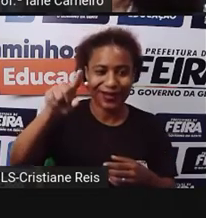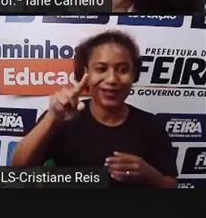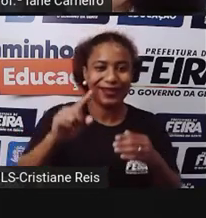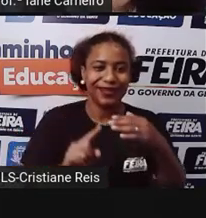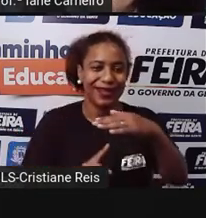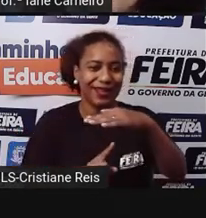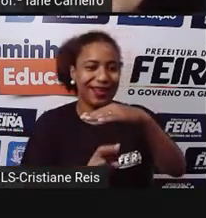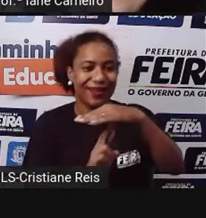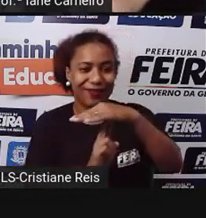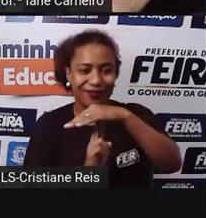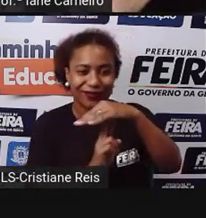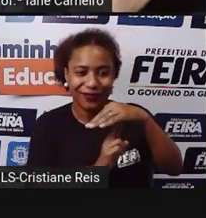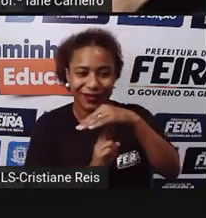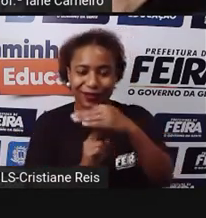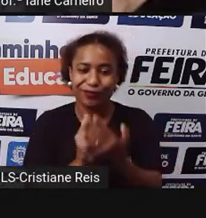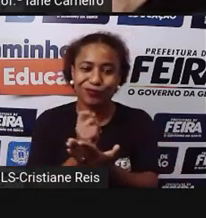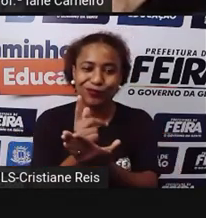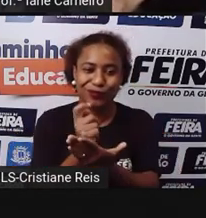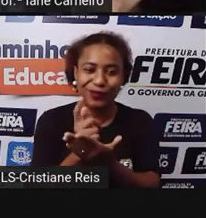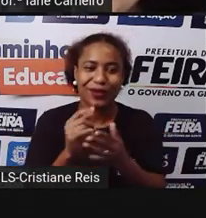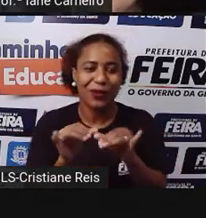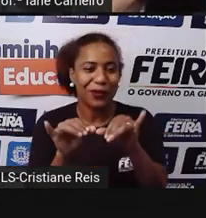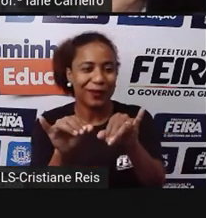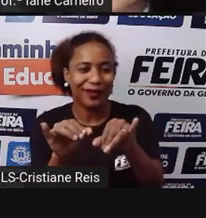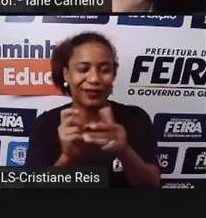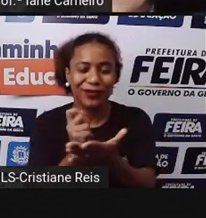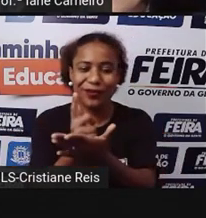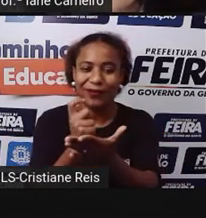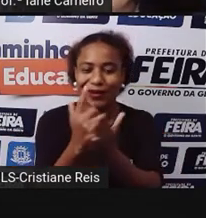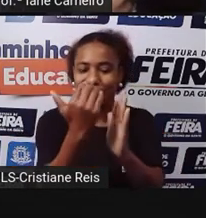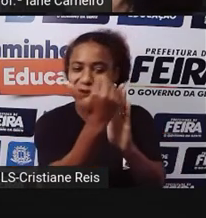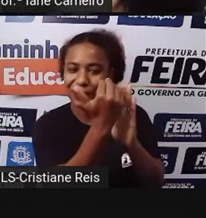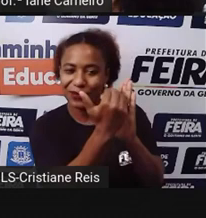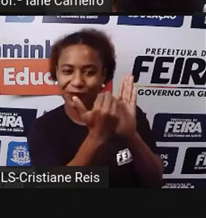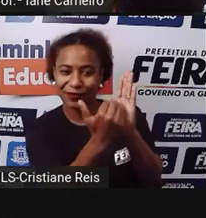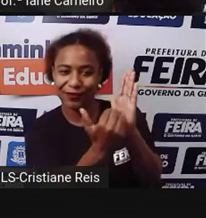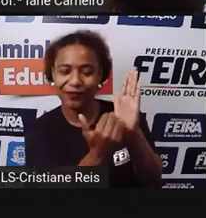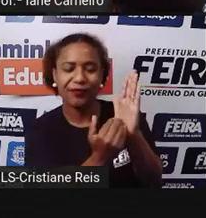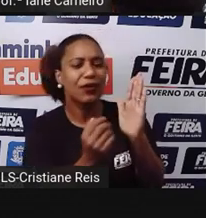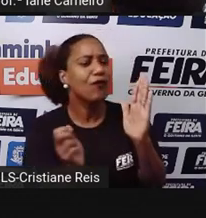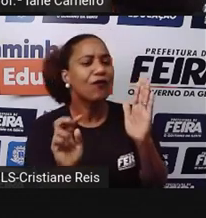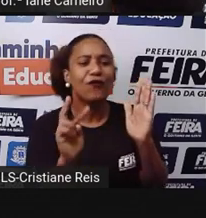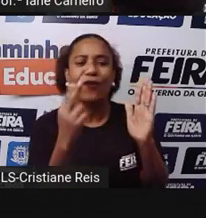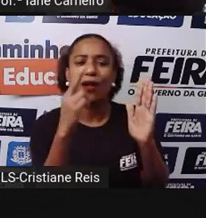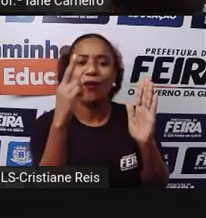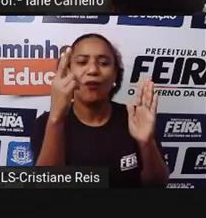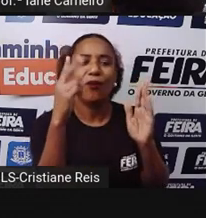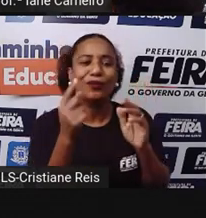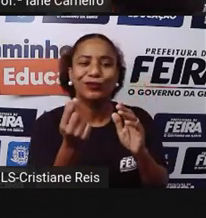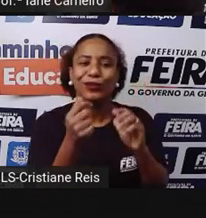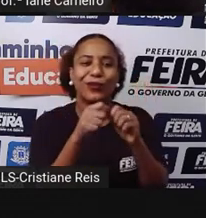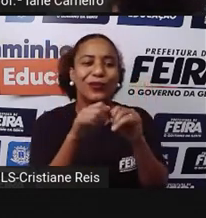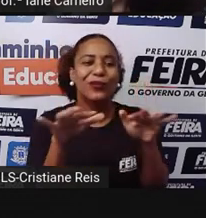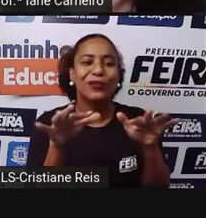Ao É Fazer, né? Ter uma noção Desses preços